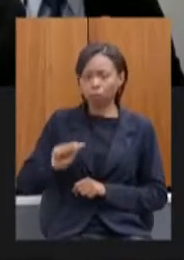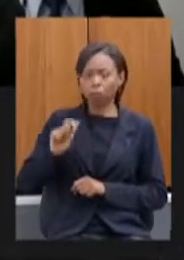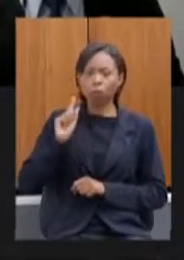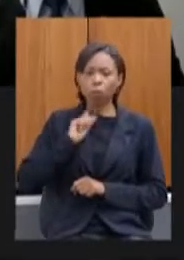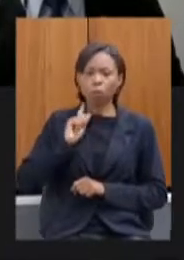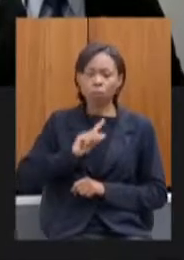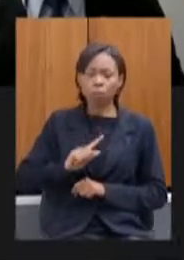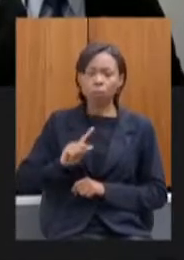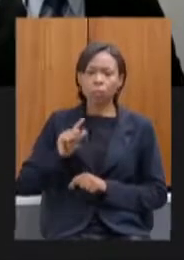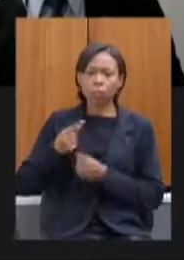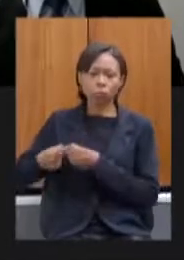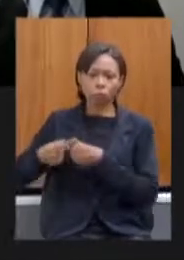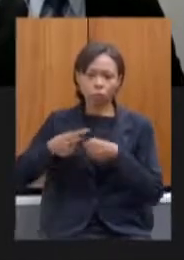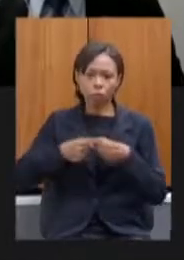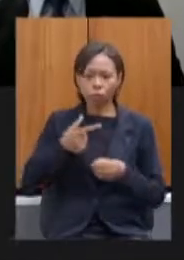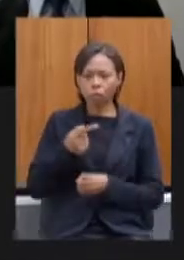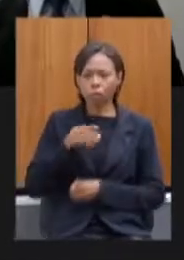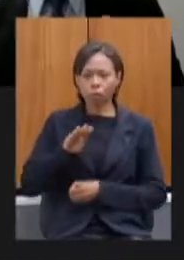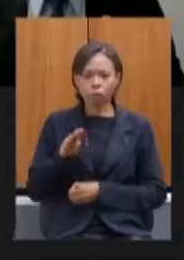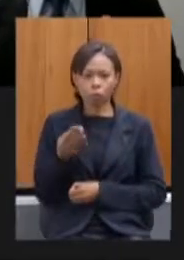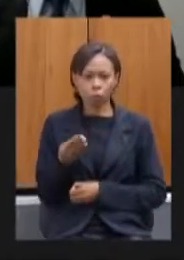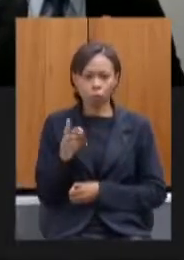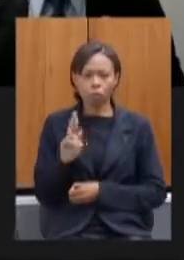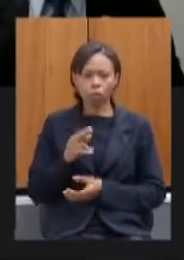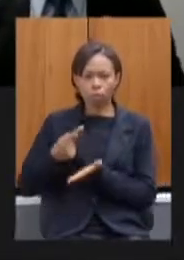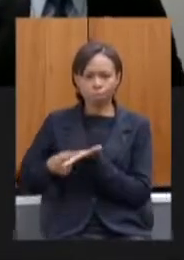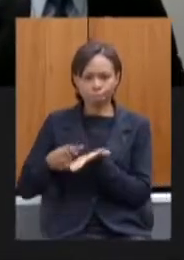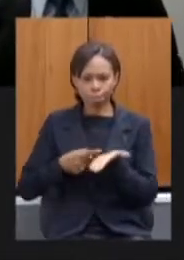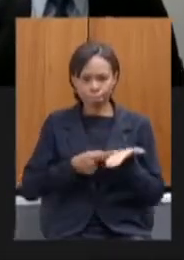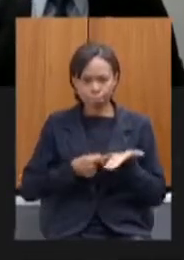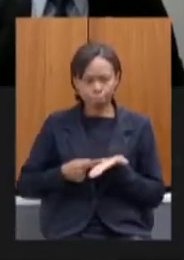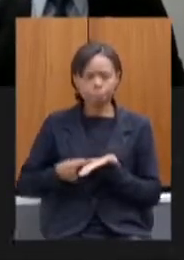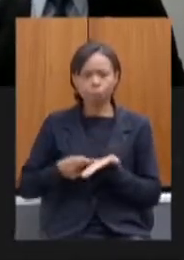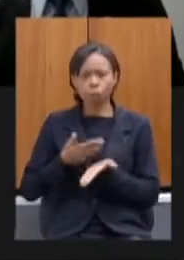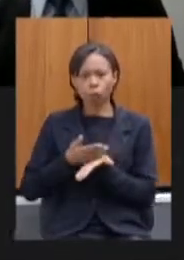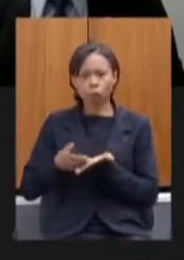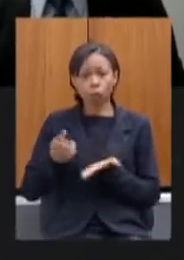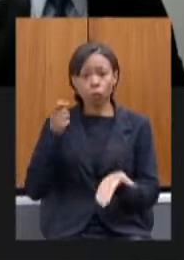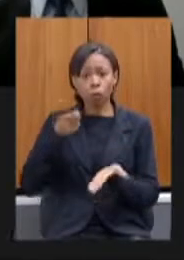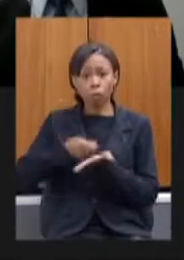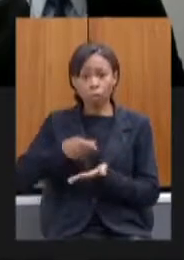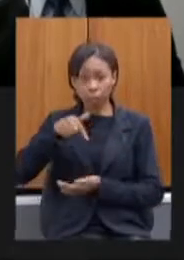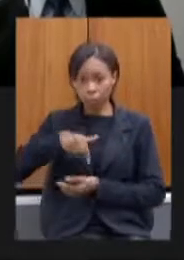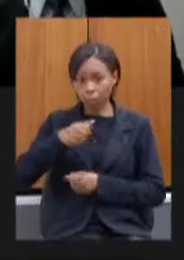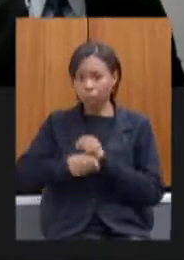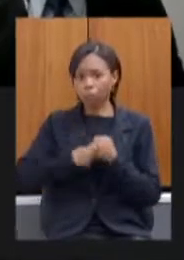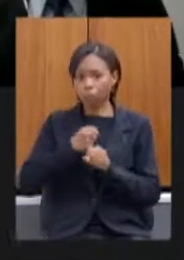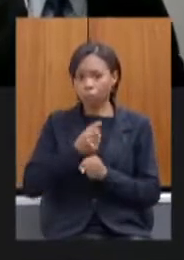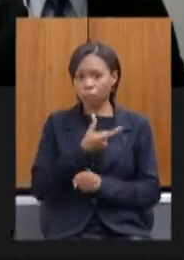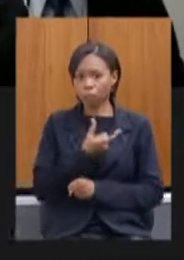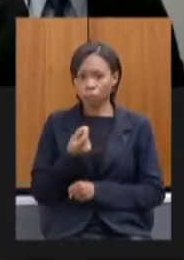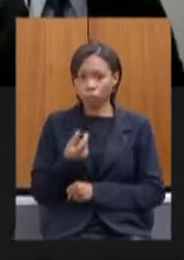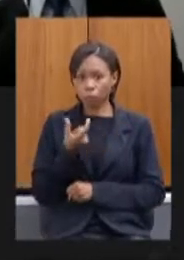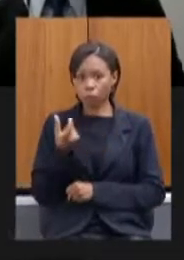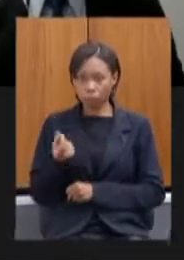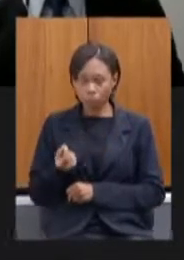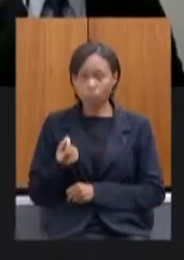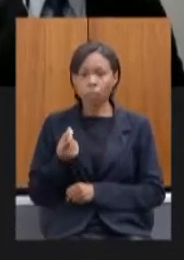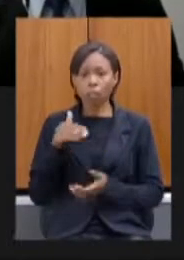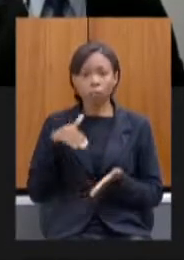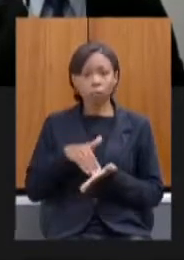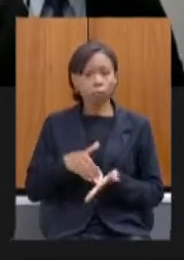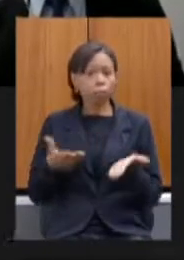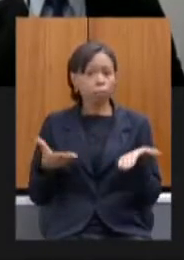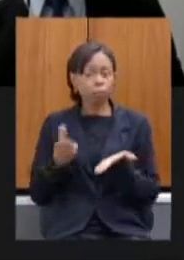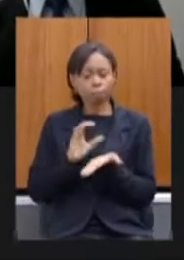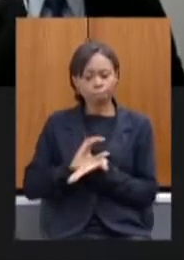é um acordo de 7 bilhões de reais em que se iniciou o pagamento neste ano de 2020 e até agora